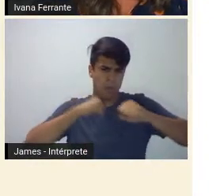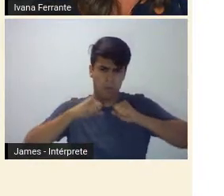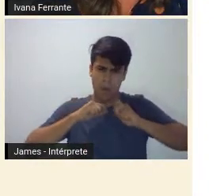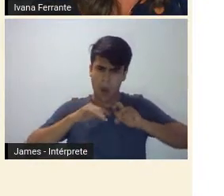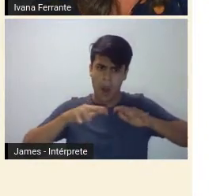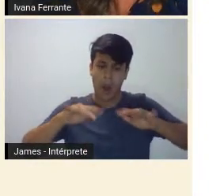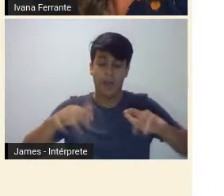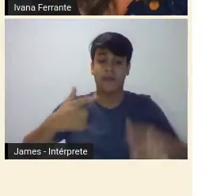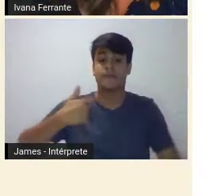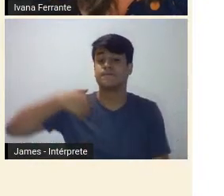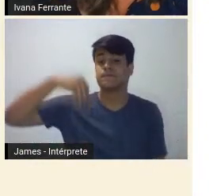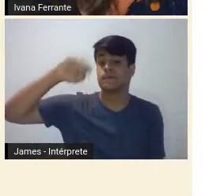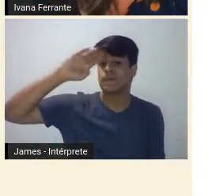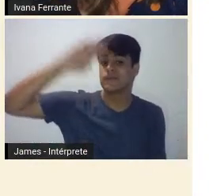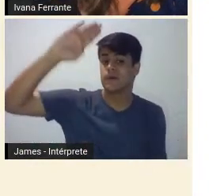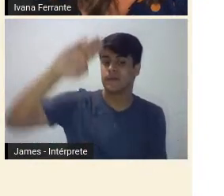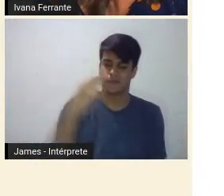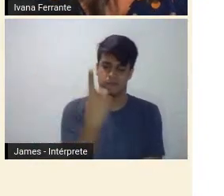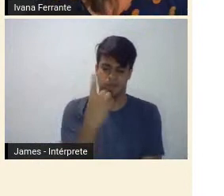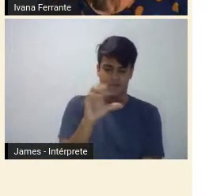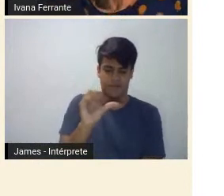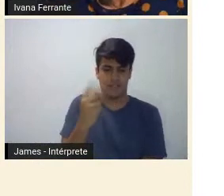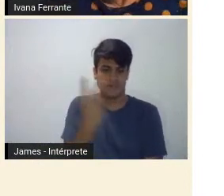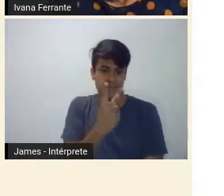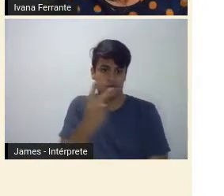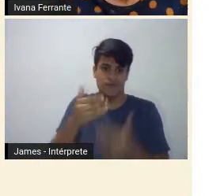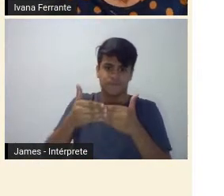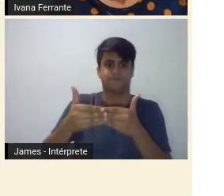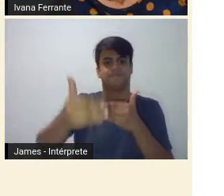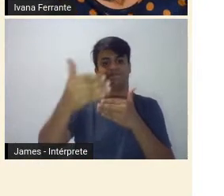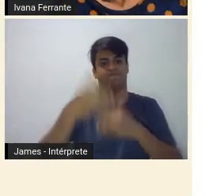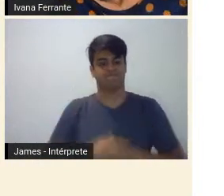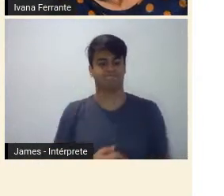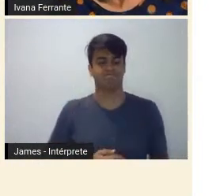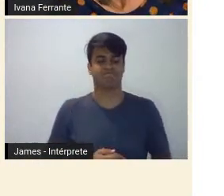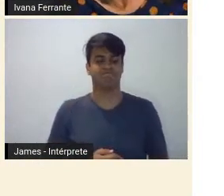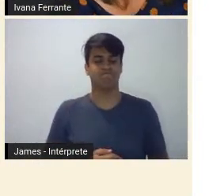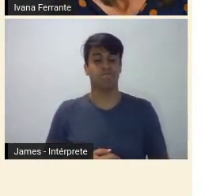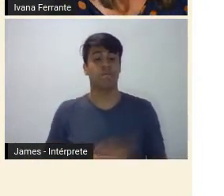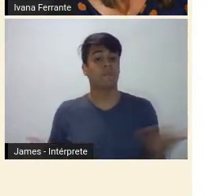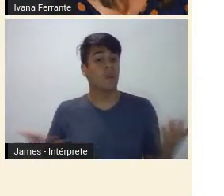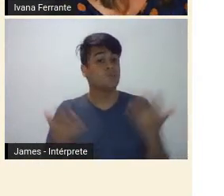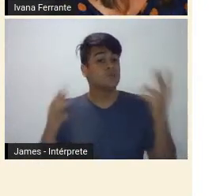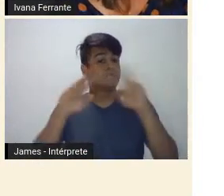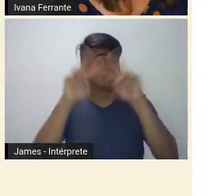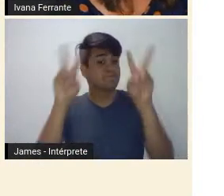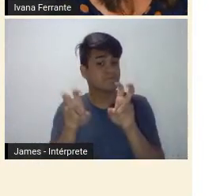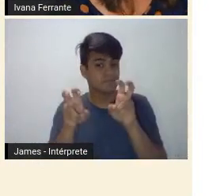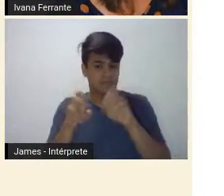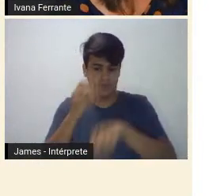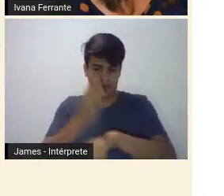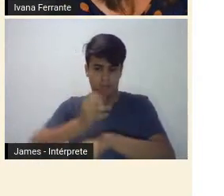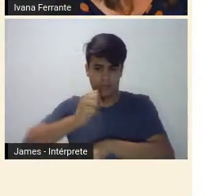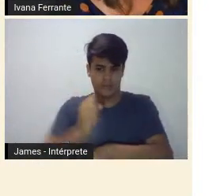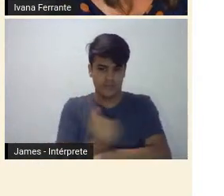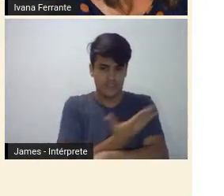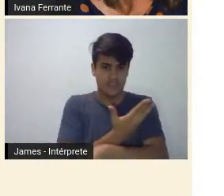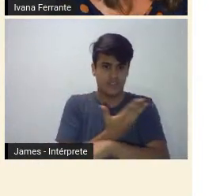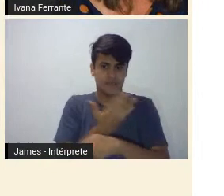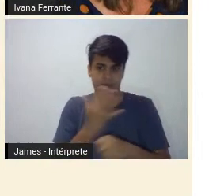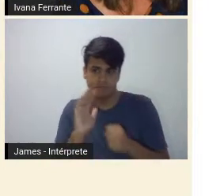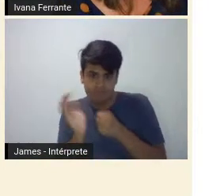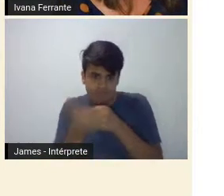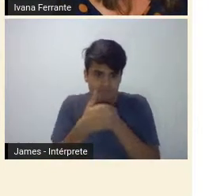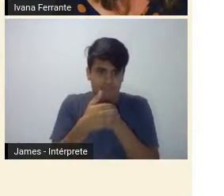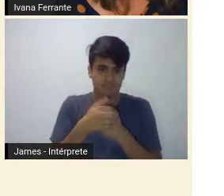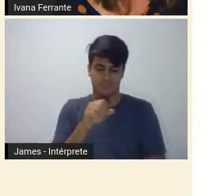após 1922. O tema hoje, um modernismo em surdina, é uma